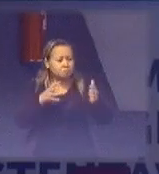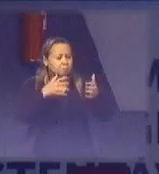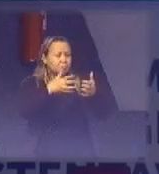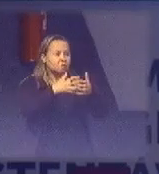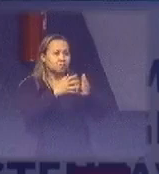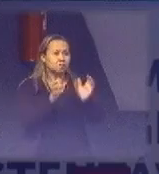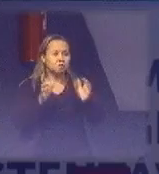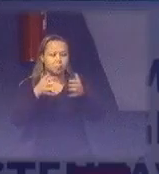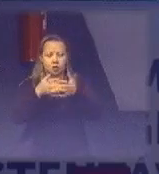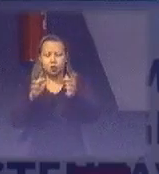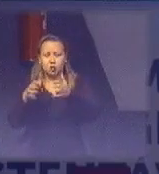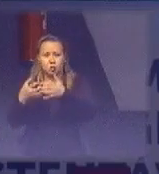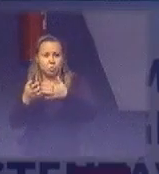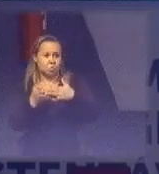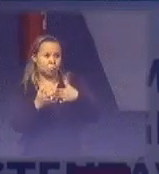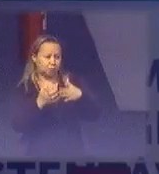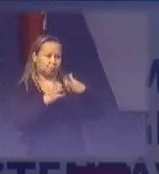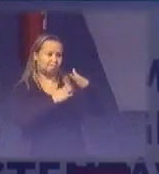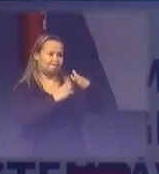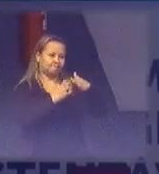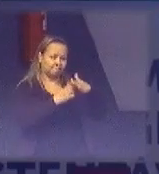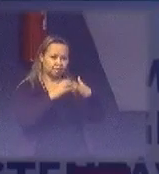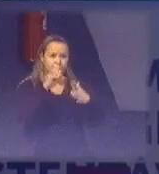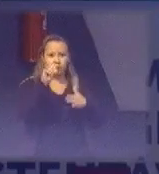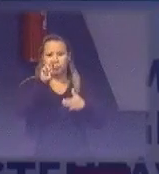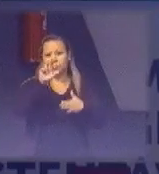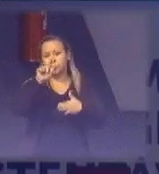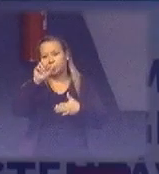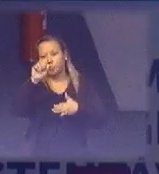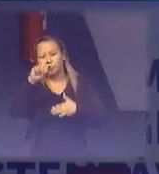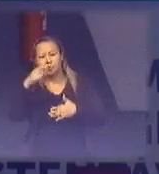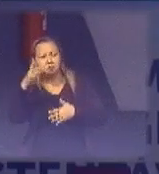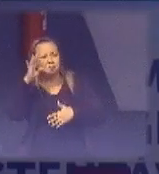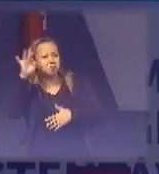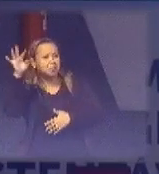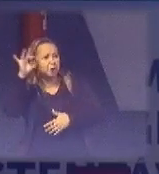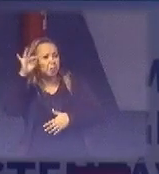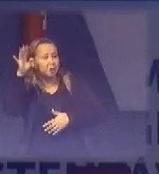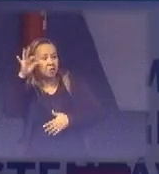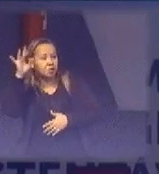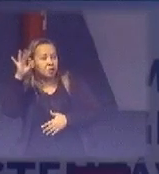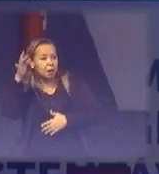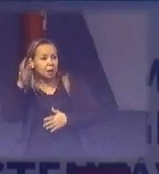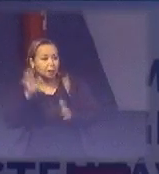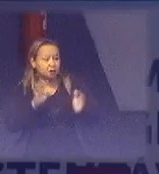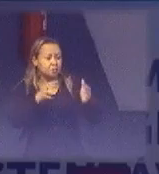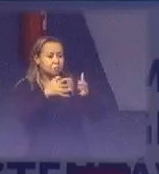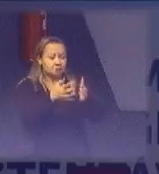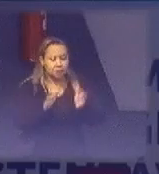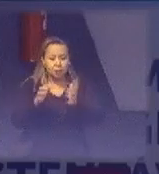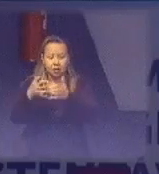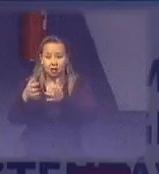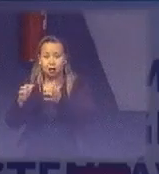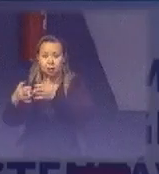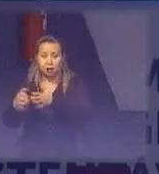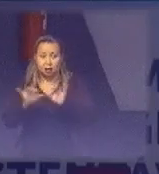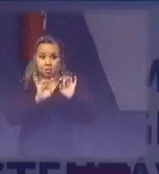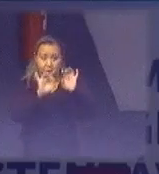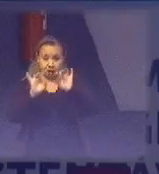ecoligas, para as nossas redes. Vamos imaginar que uma rede, cada rede, em cada estado,